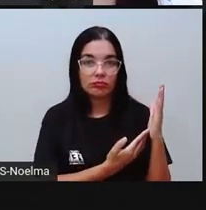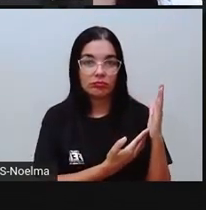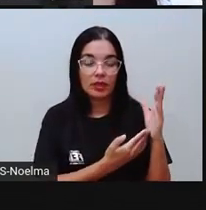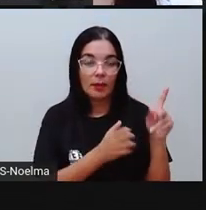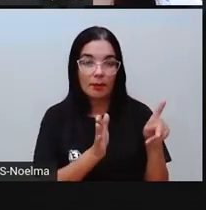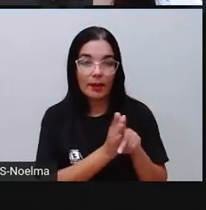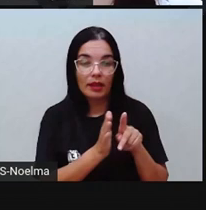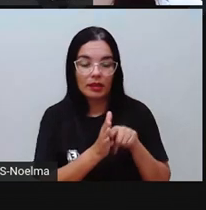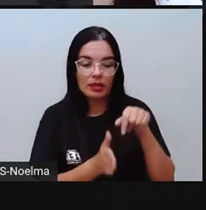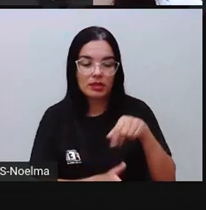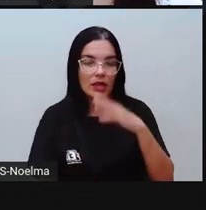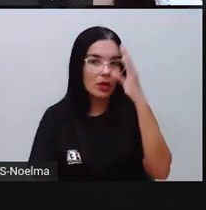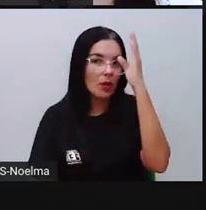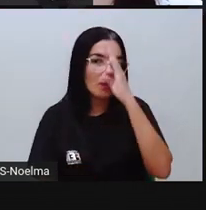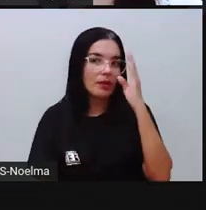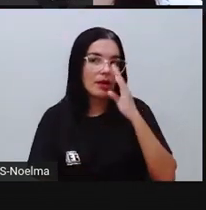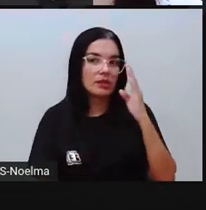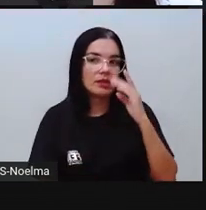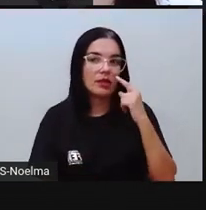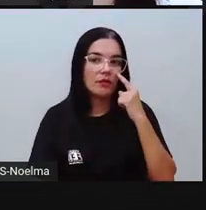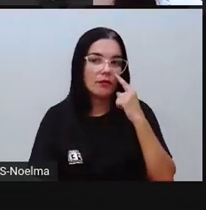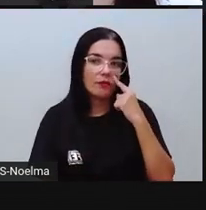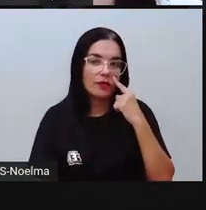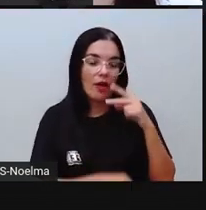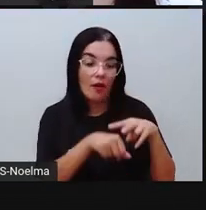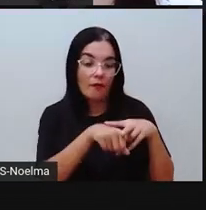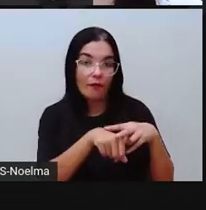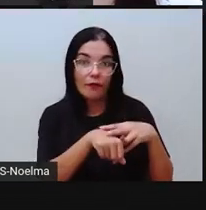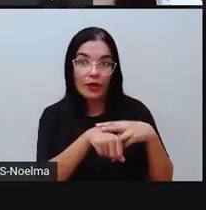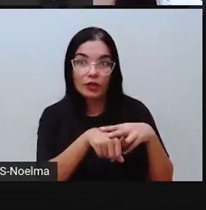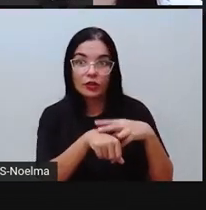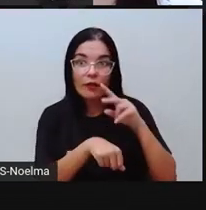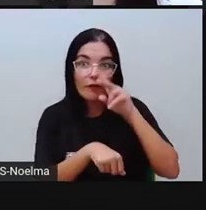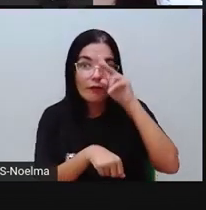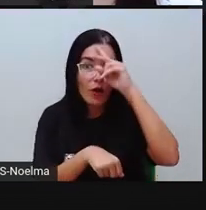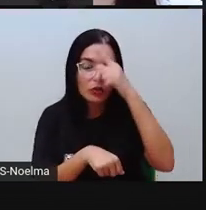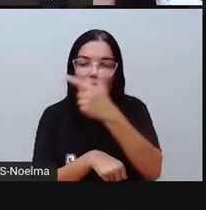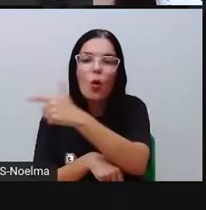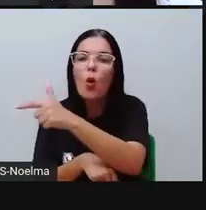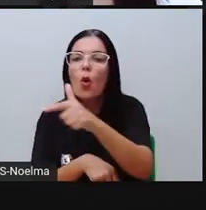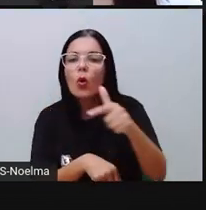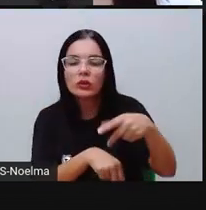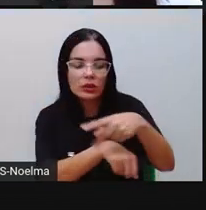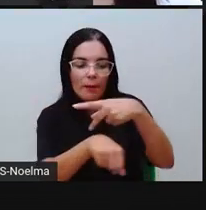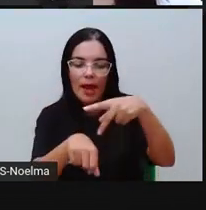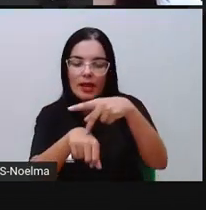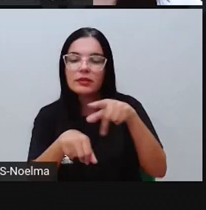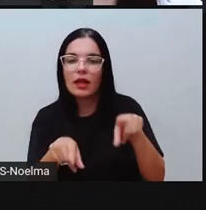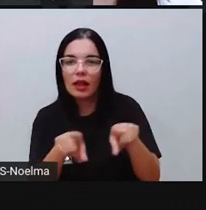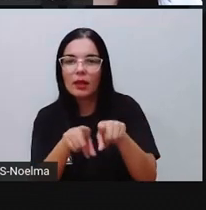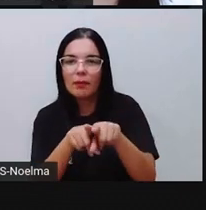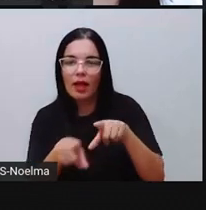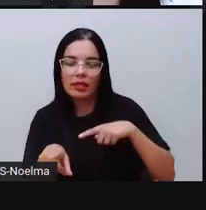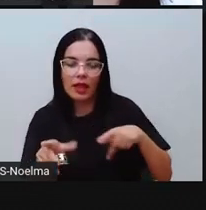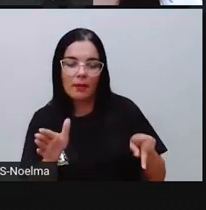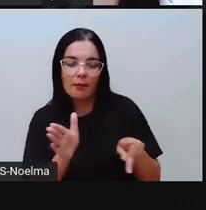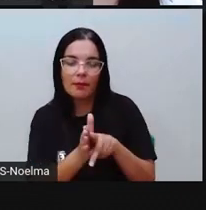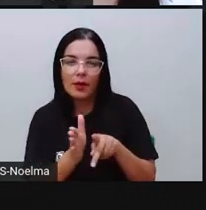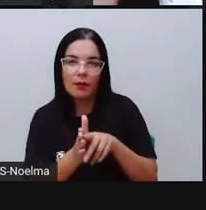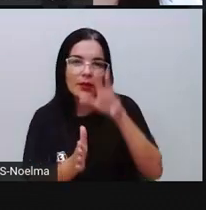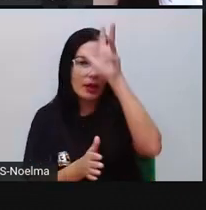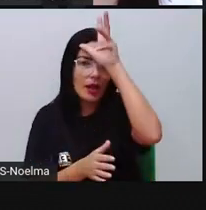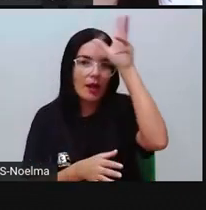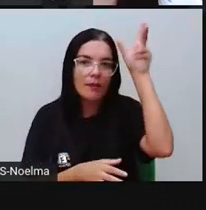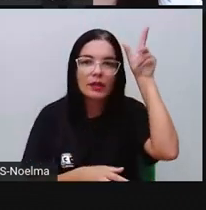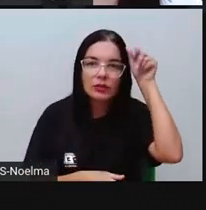cabe ao Brasil. Aqui de verde escuro nós temos os outros países também, que também possuem aí este